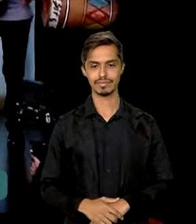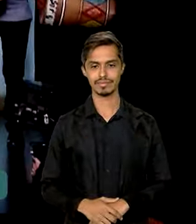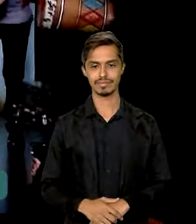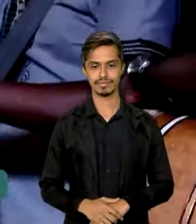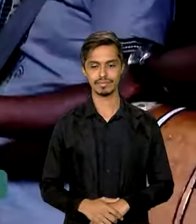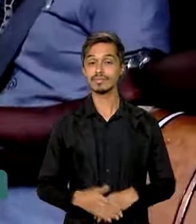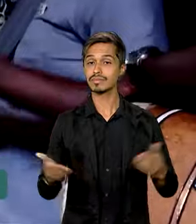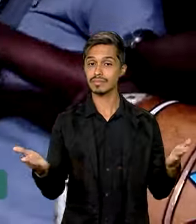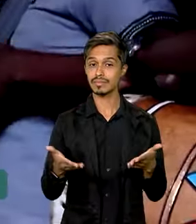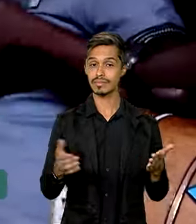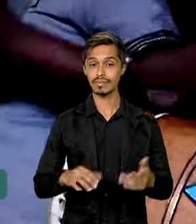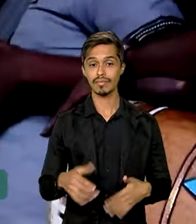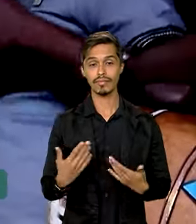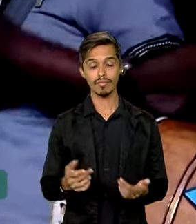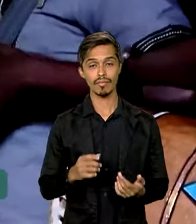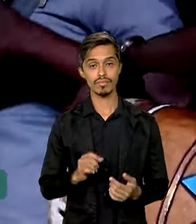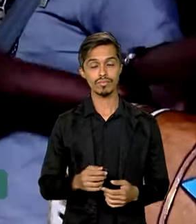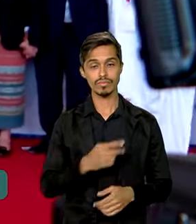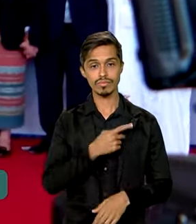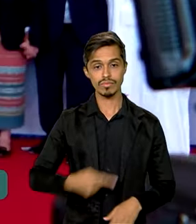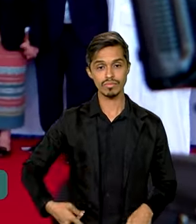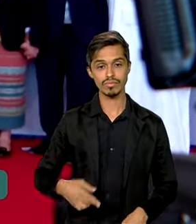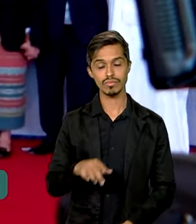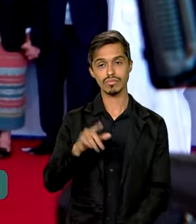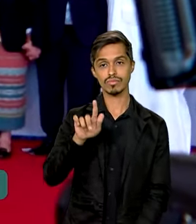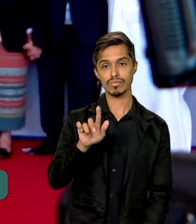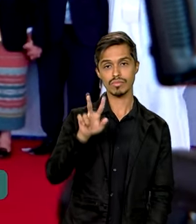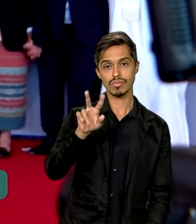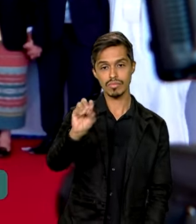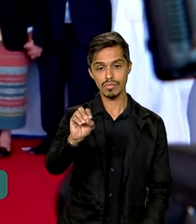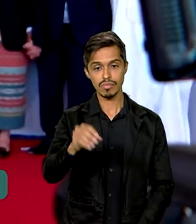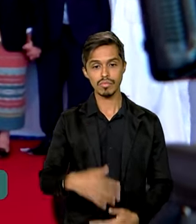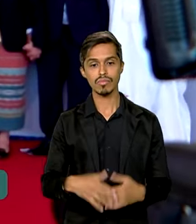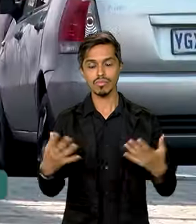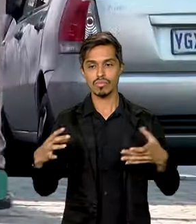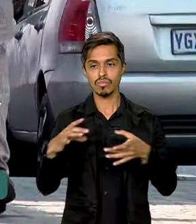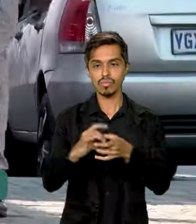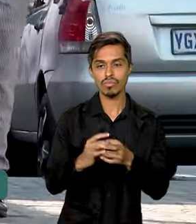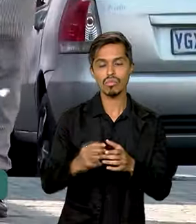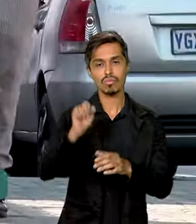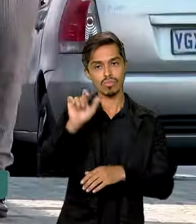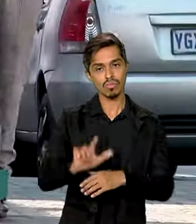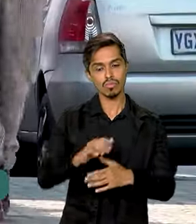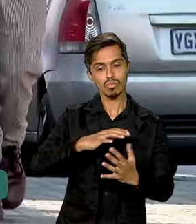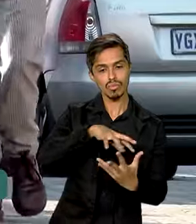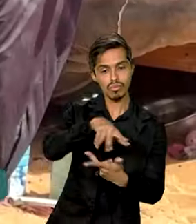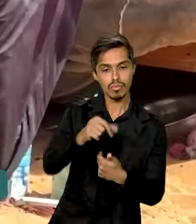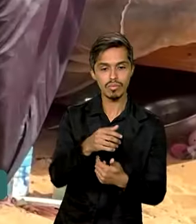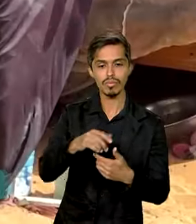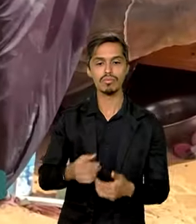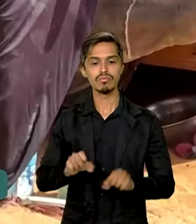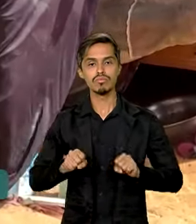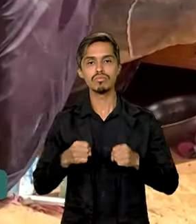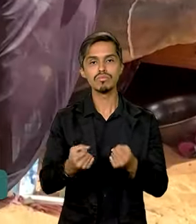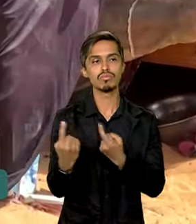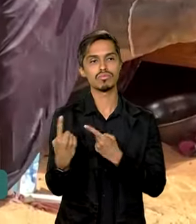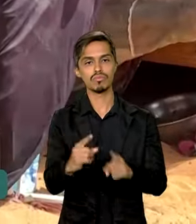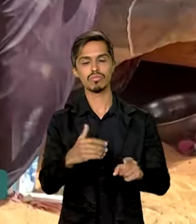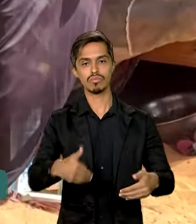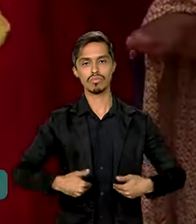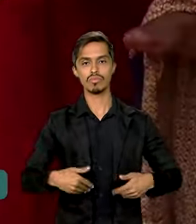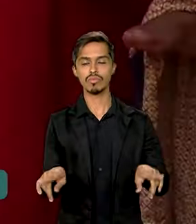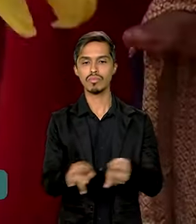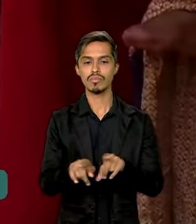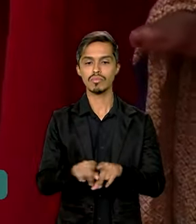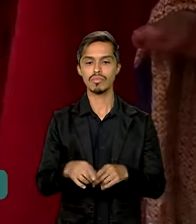E agora, à frente do G20, o Brasil une os países do sul global em torno da aliança pelo combate à fome e da